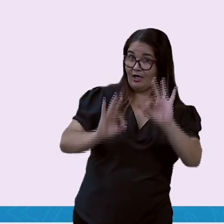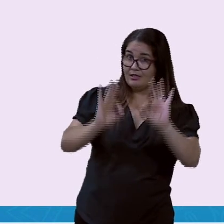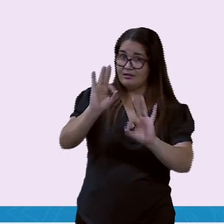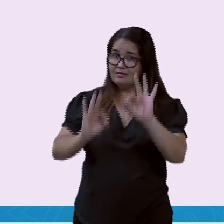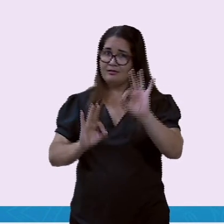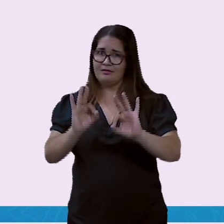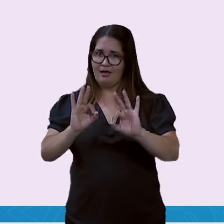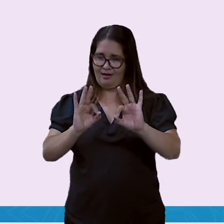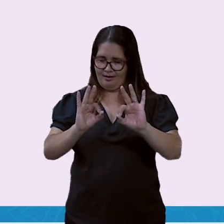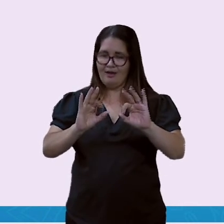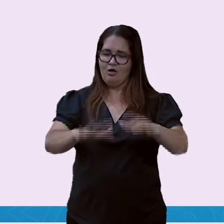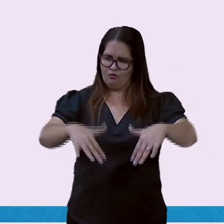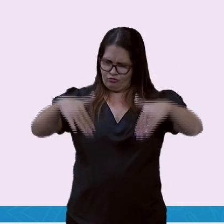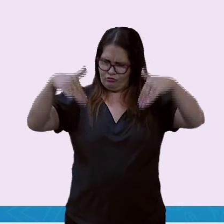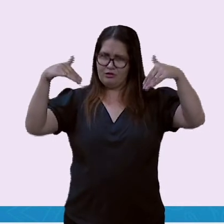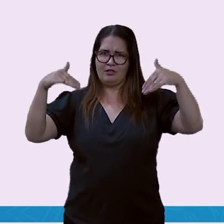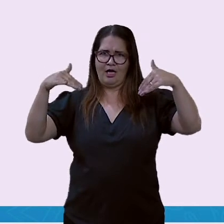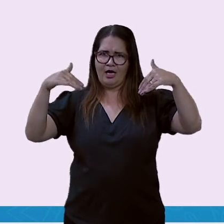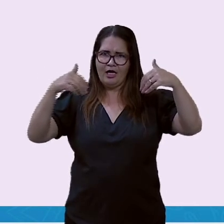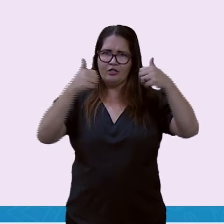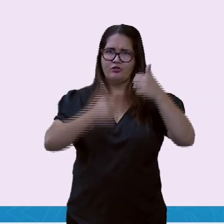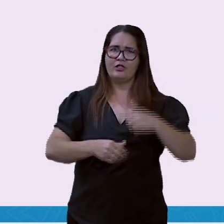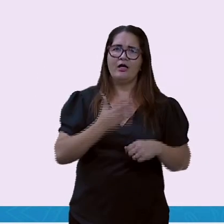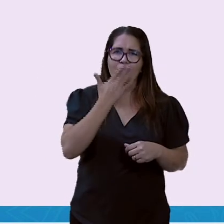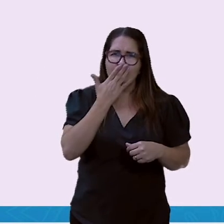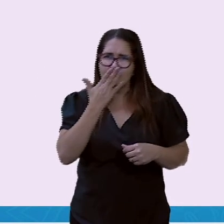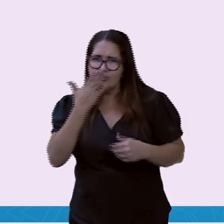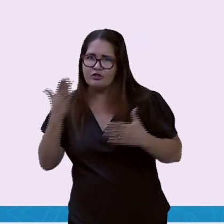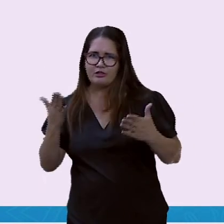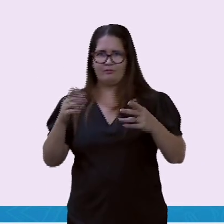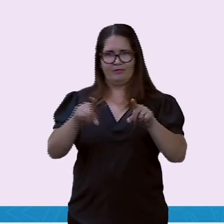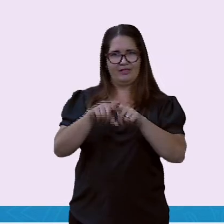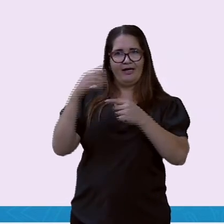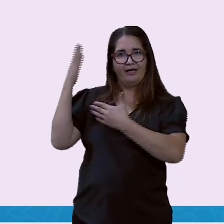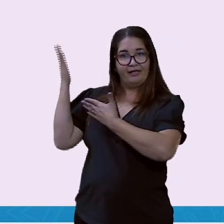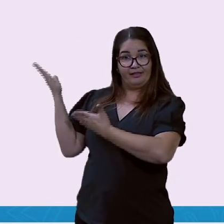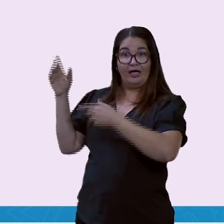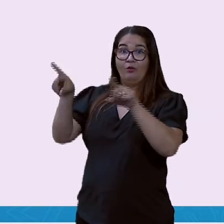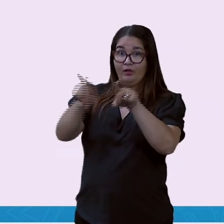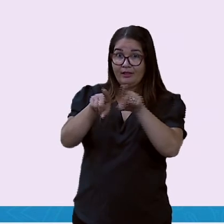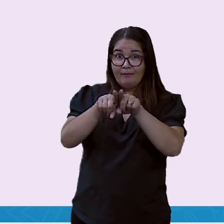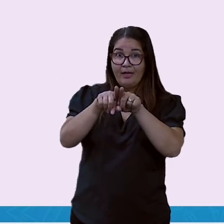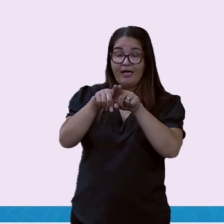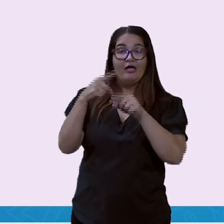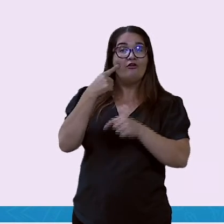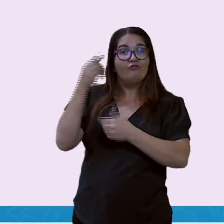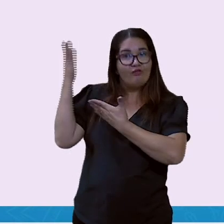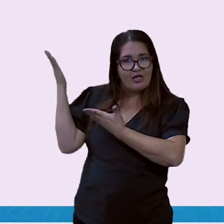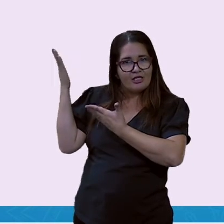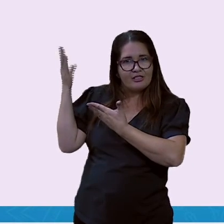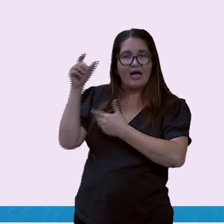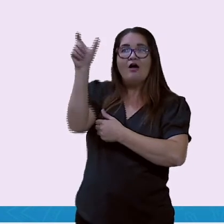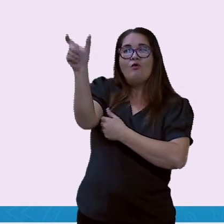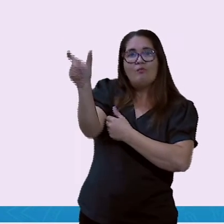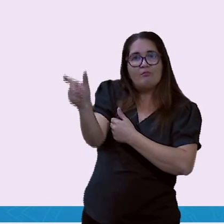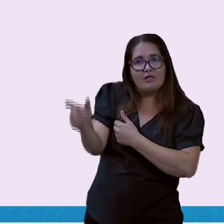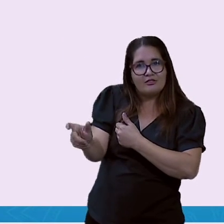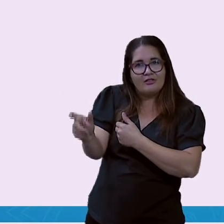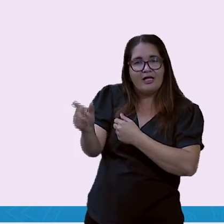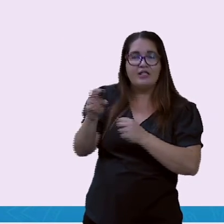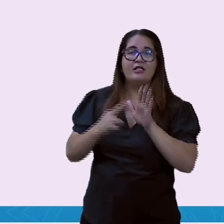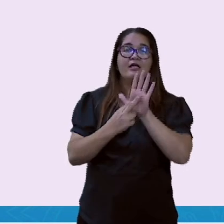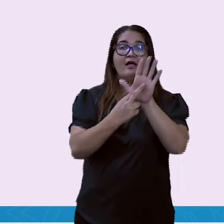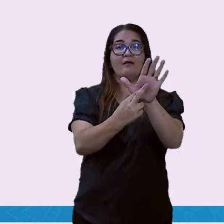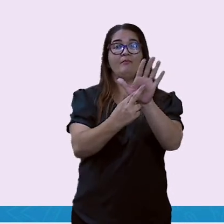adquirir um mascote, de lançar esse mascote, algo que representa o nosso país.